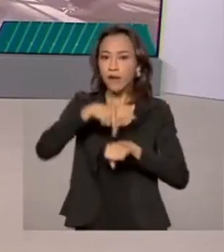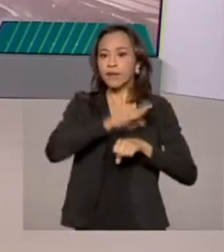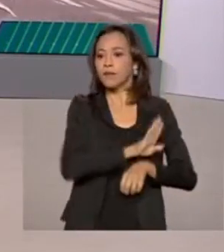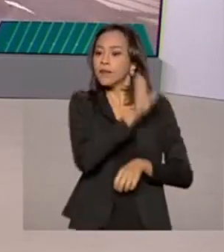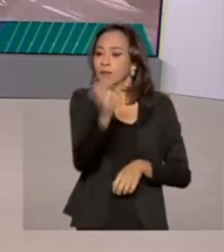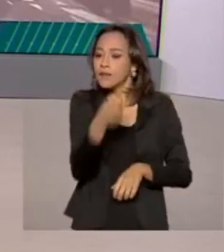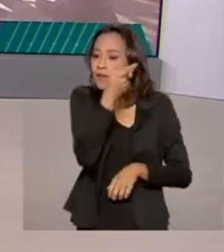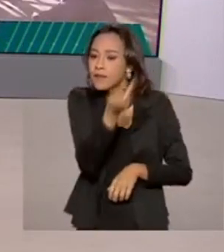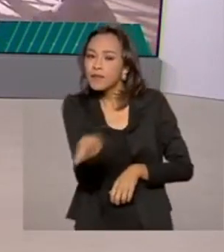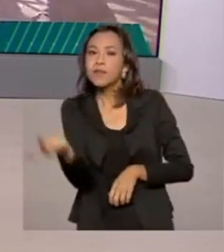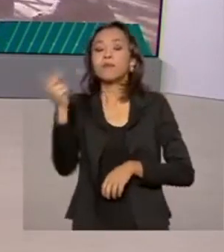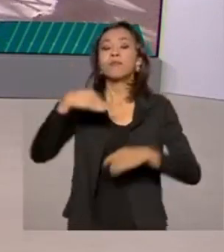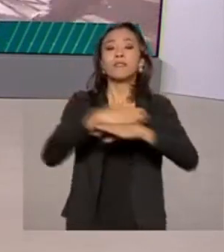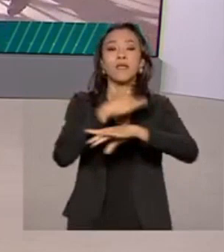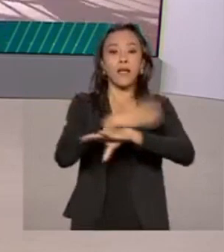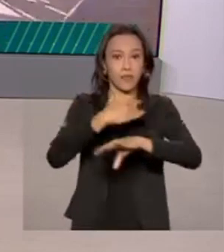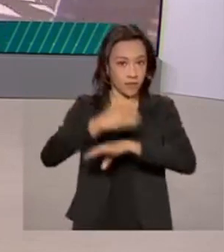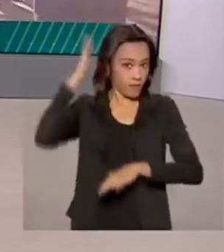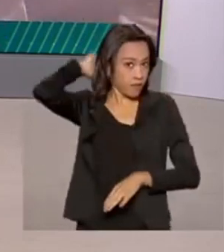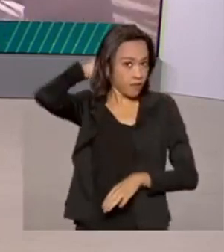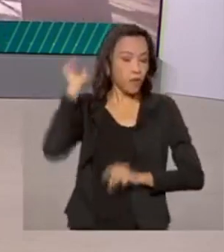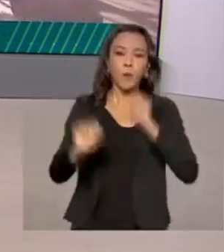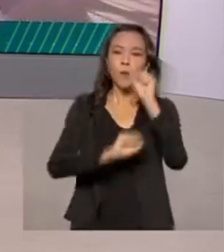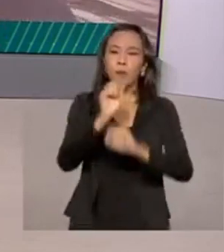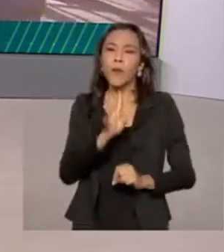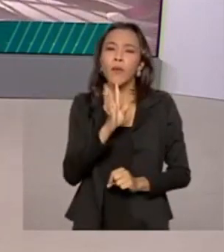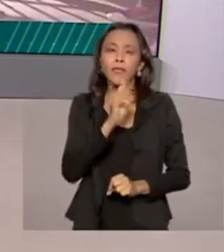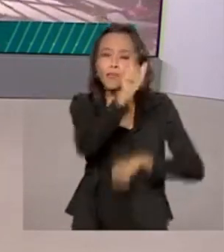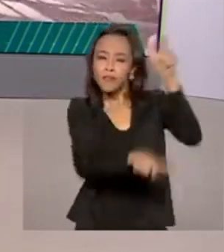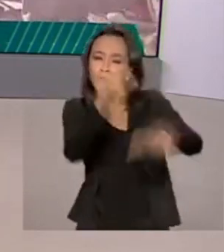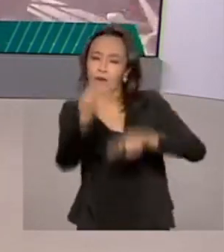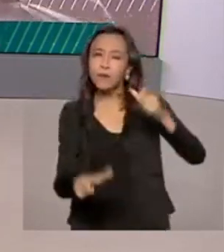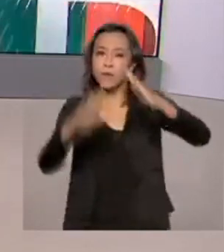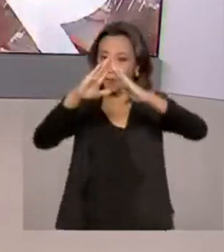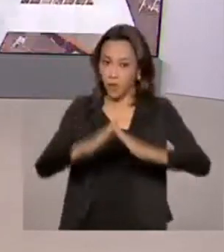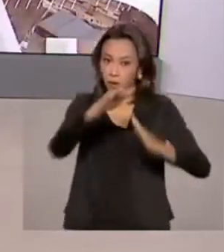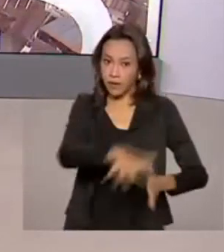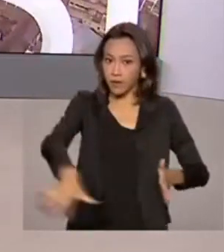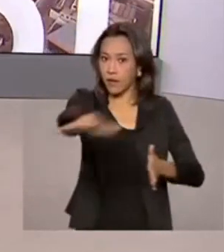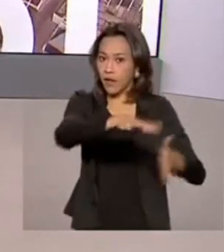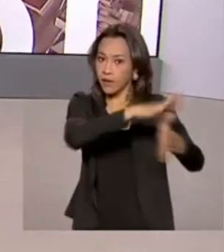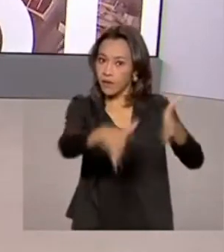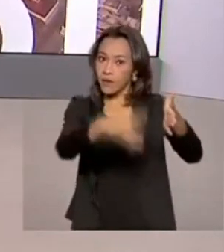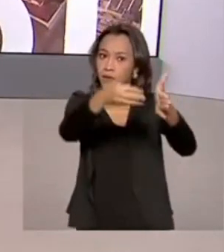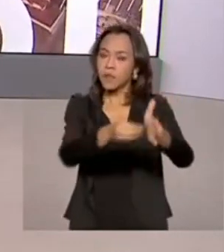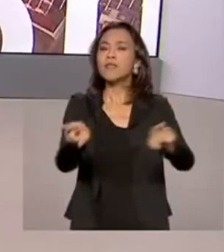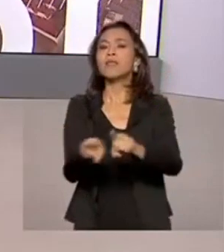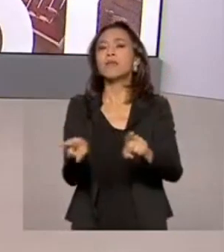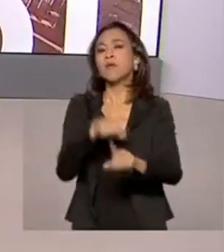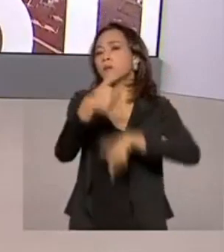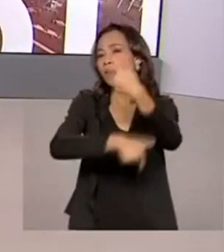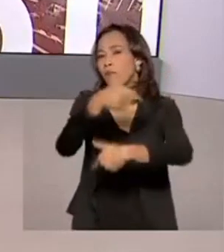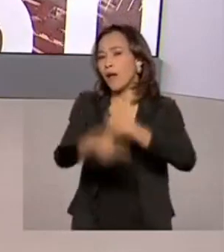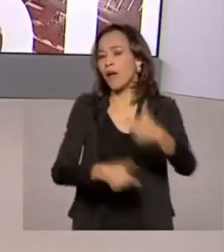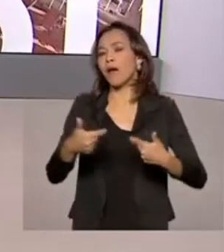cidades do Pará até amanhã para conhecer a realidade das pessoas que vivem na região amazônica e o trabalho realizado pelo